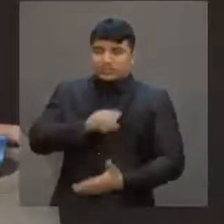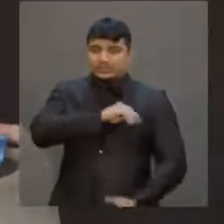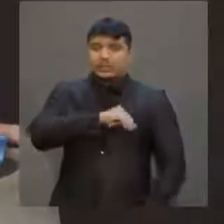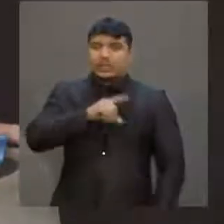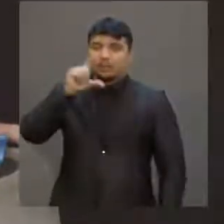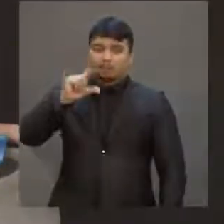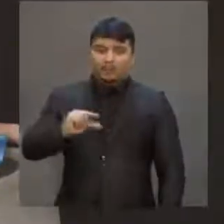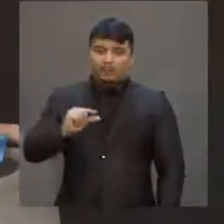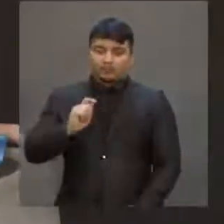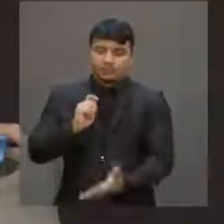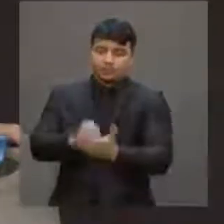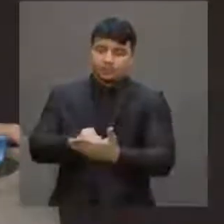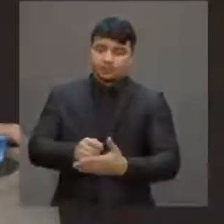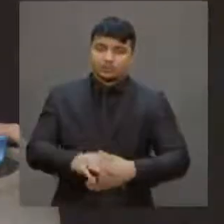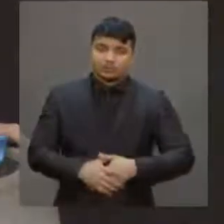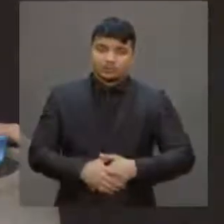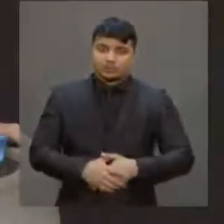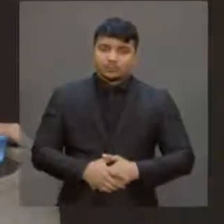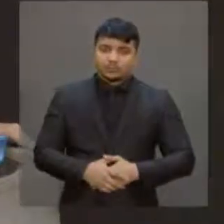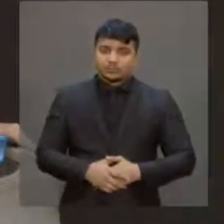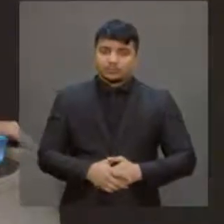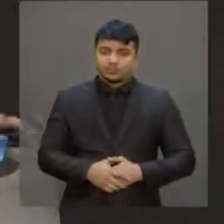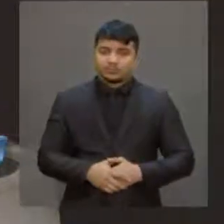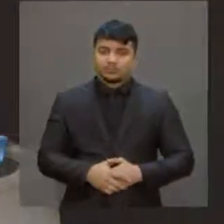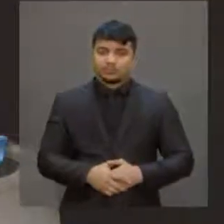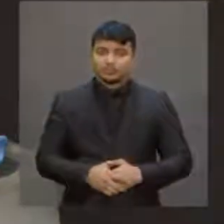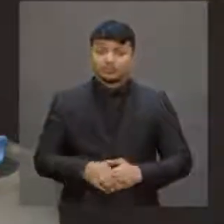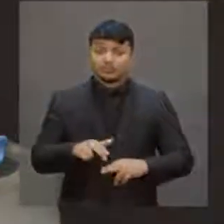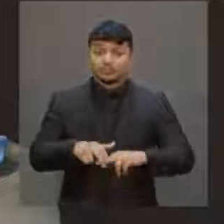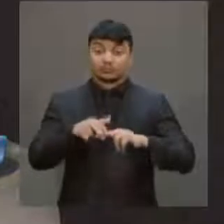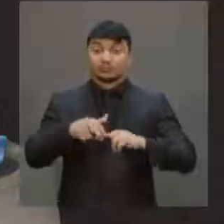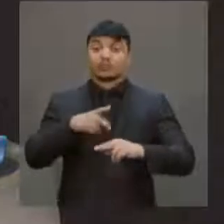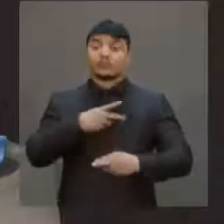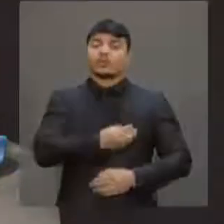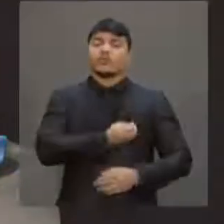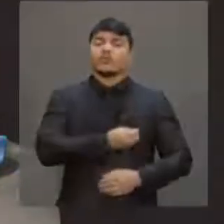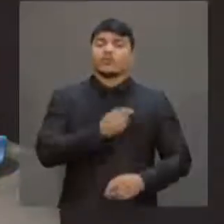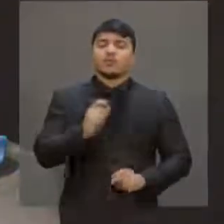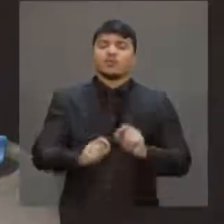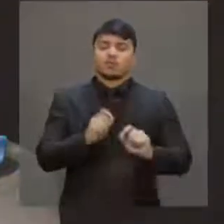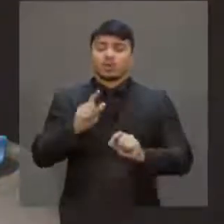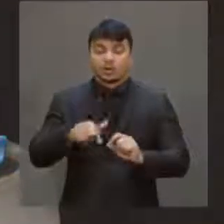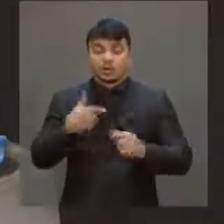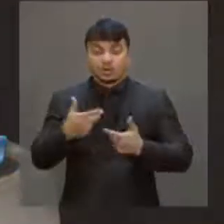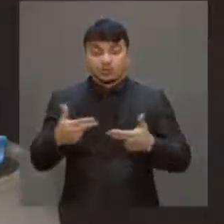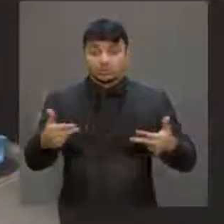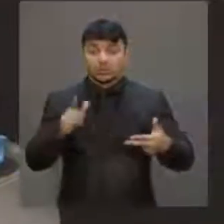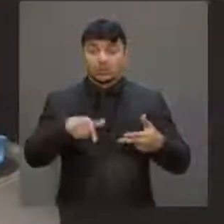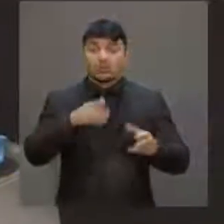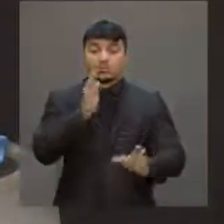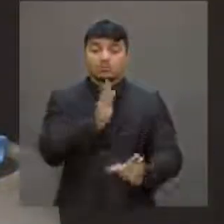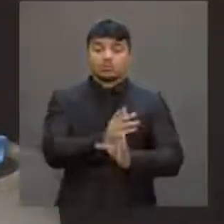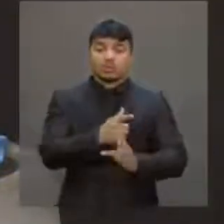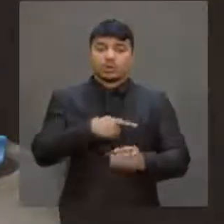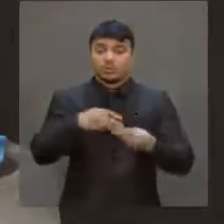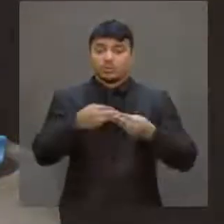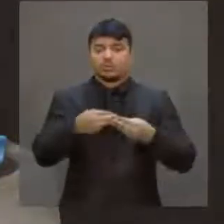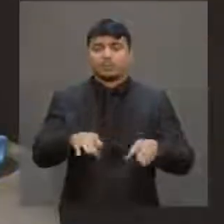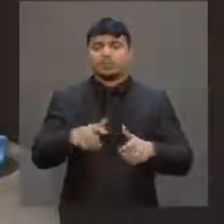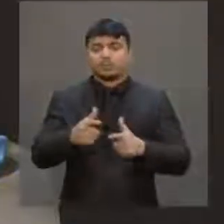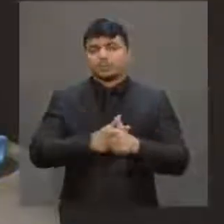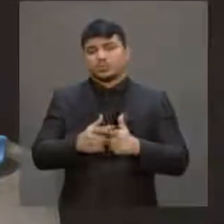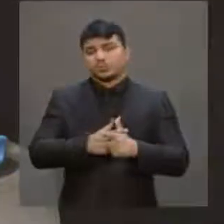menos que o salário mínimo. Portanto, nós estamos vivendo essa tragédia.